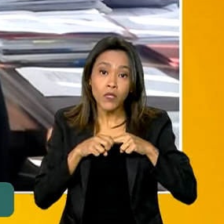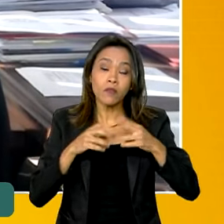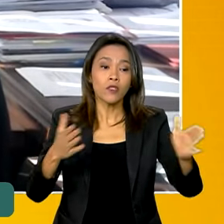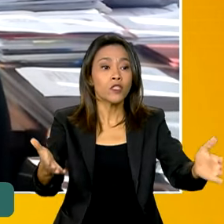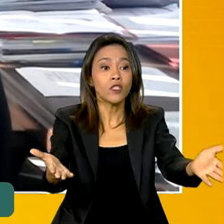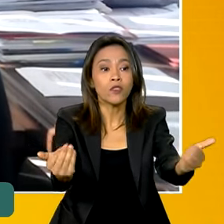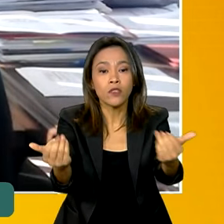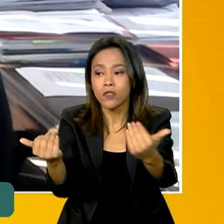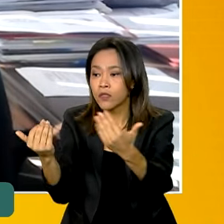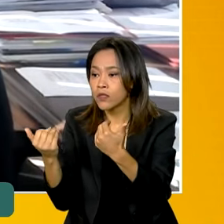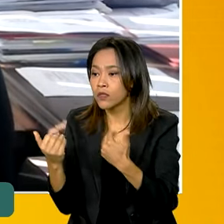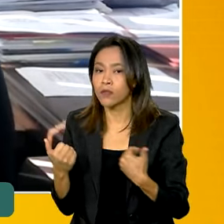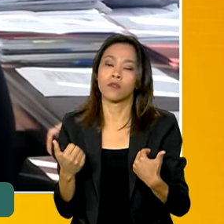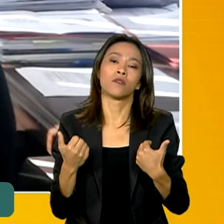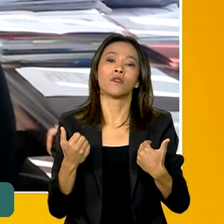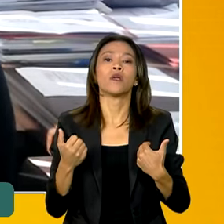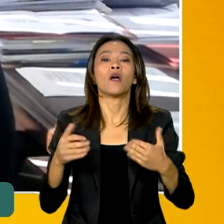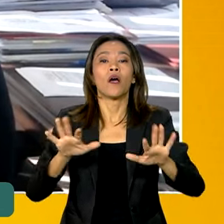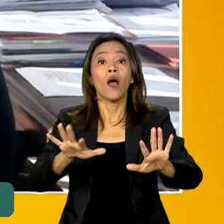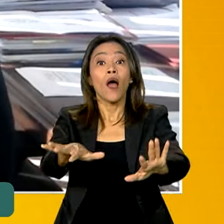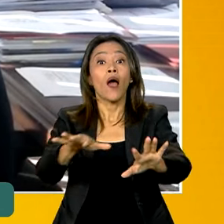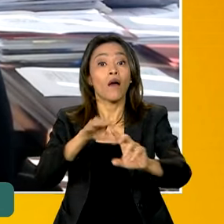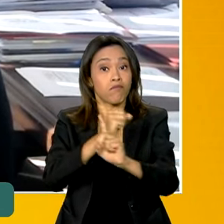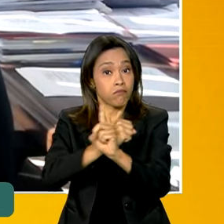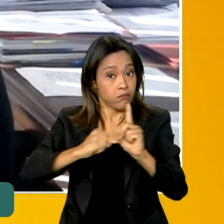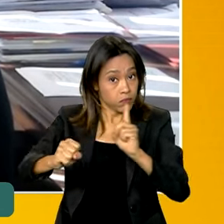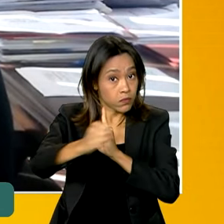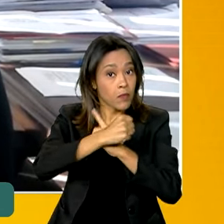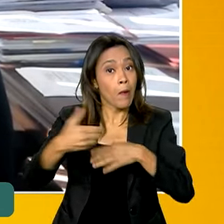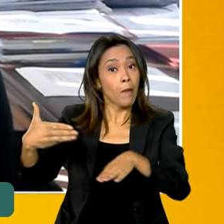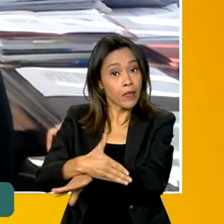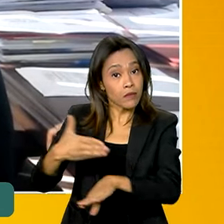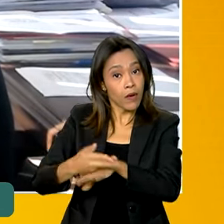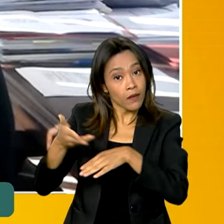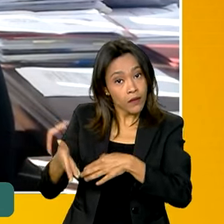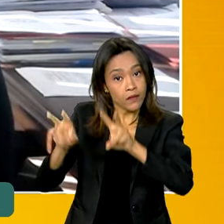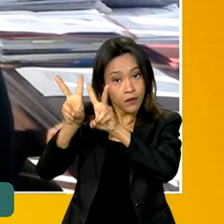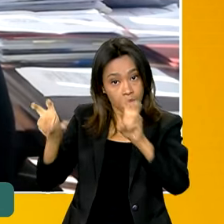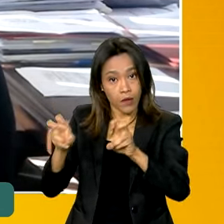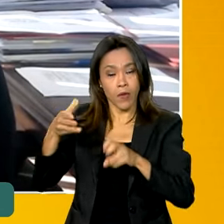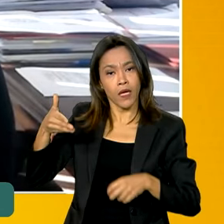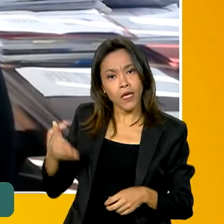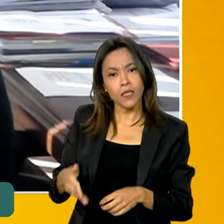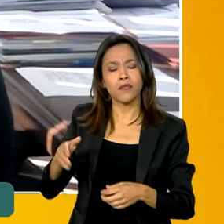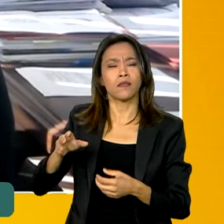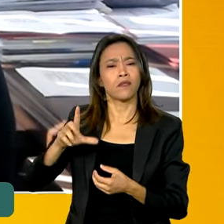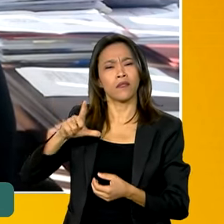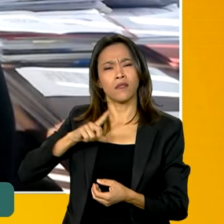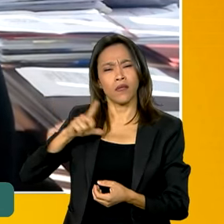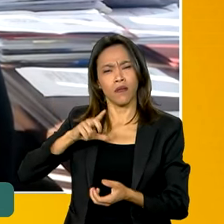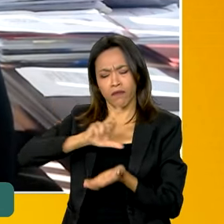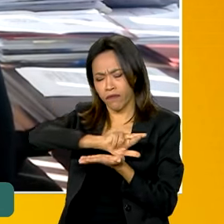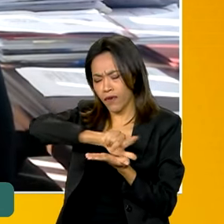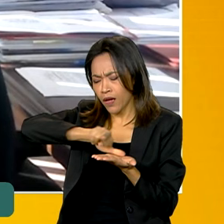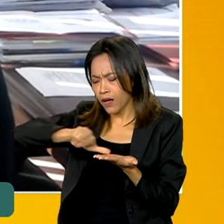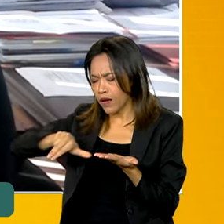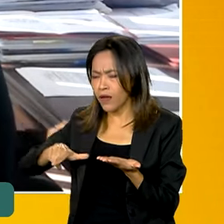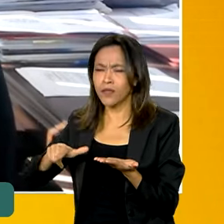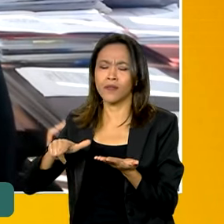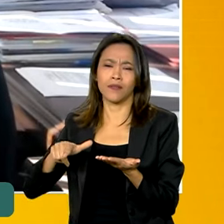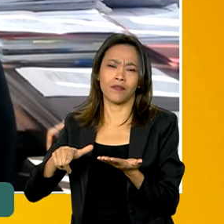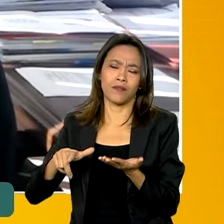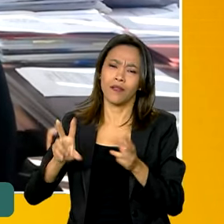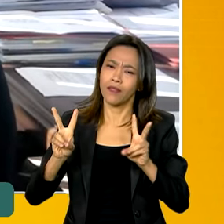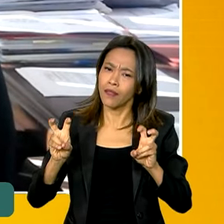da sociedade nos grandes temas. Esse Fórum Interconselhos vai se dedicar a vários temas muito importantes. Ele